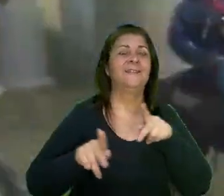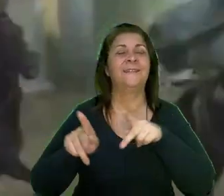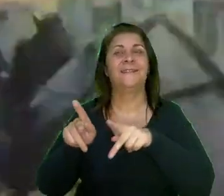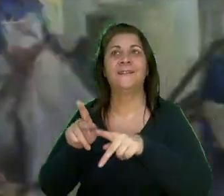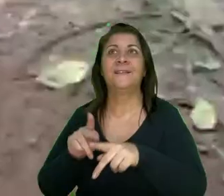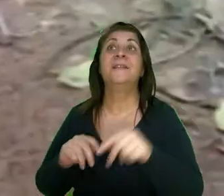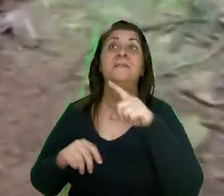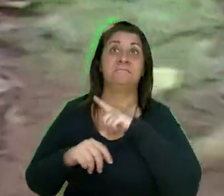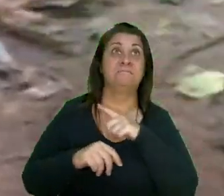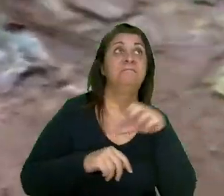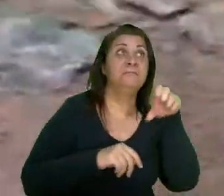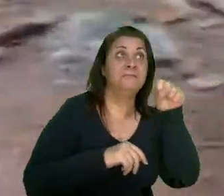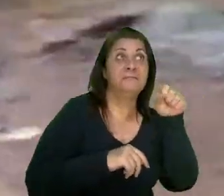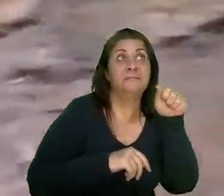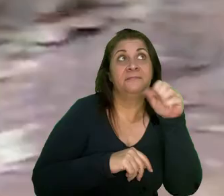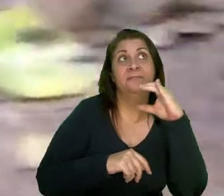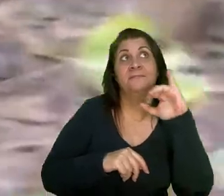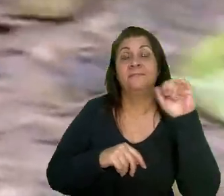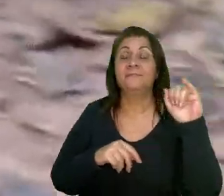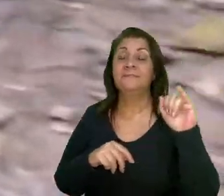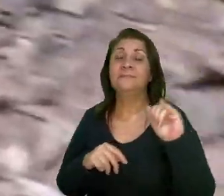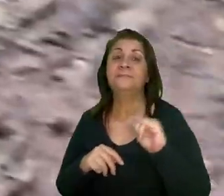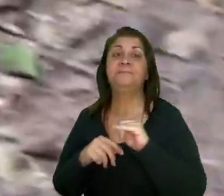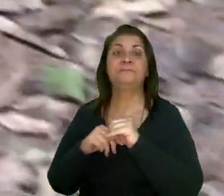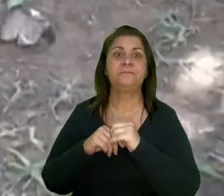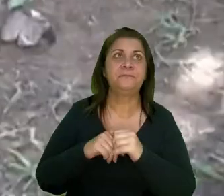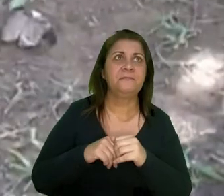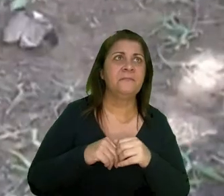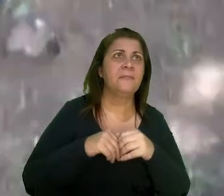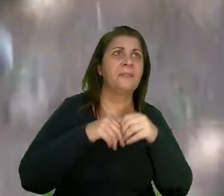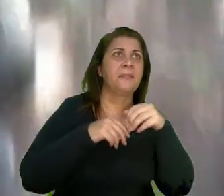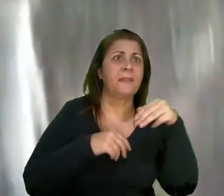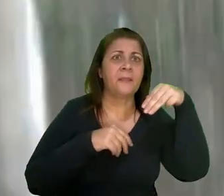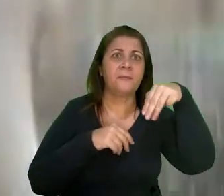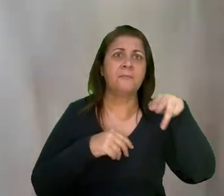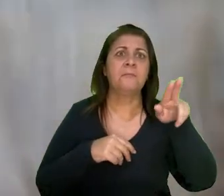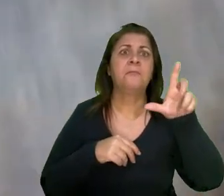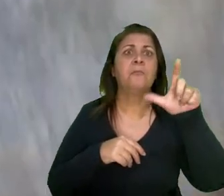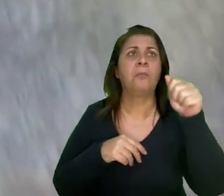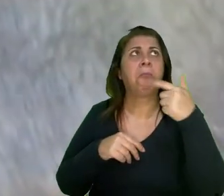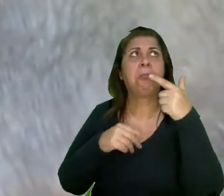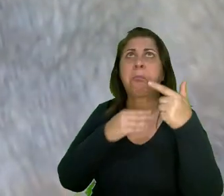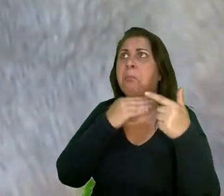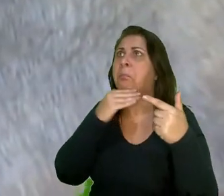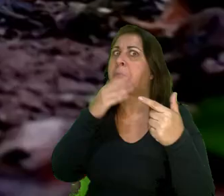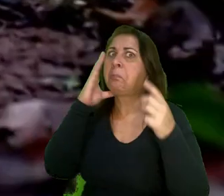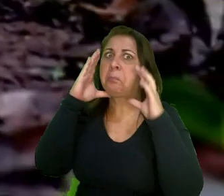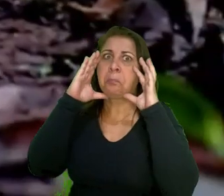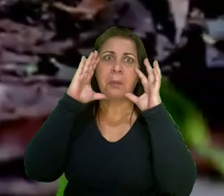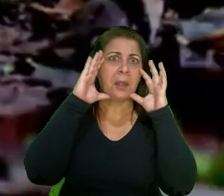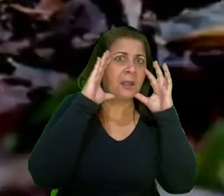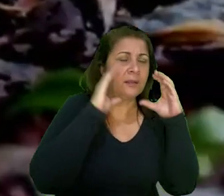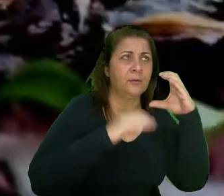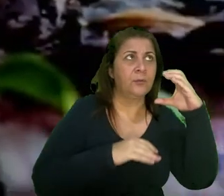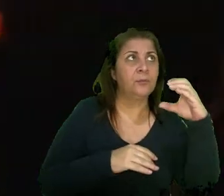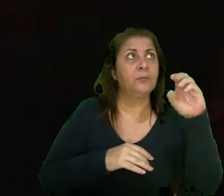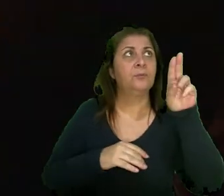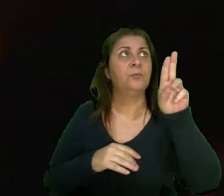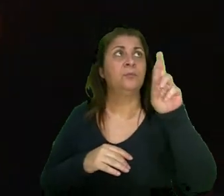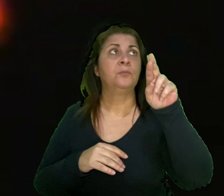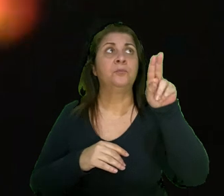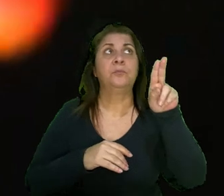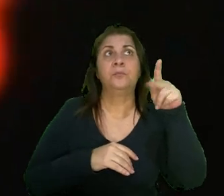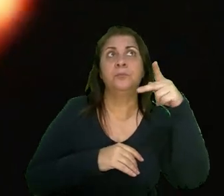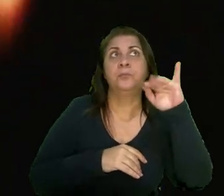Deixa-se pererê Mula sem cabeça Curupira